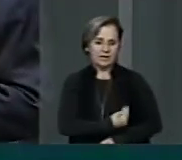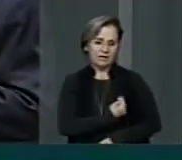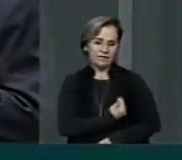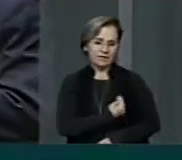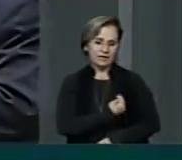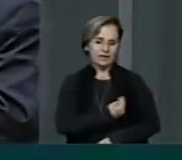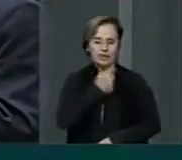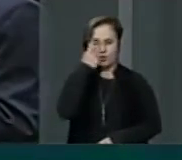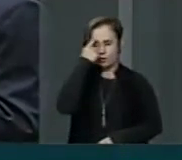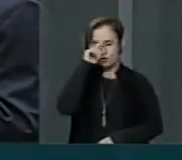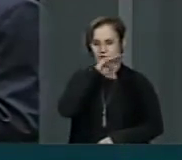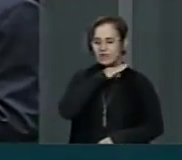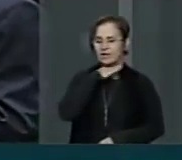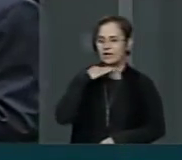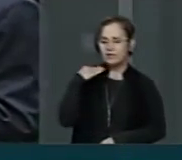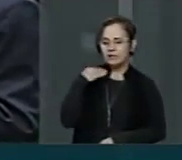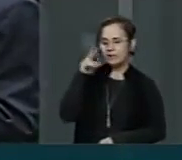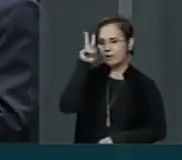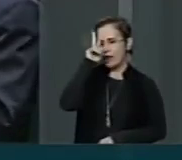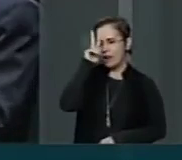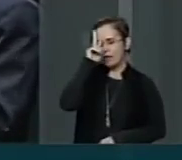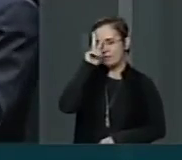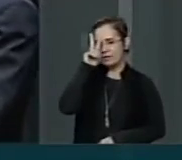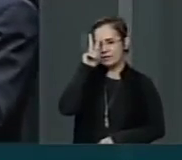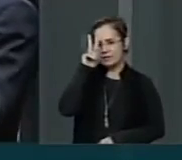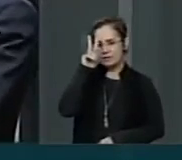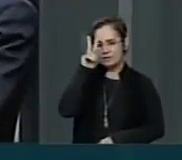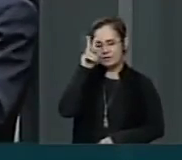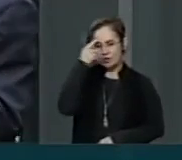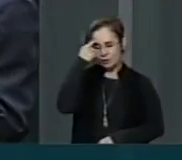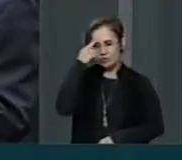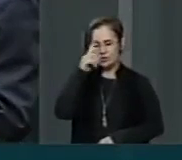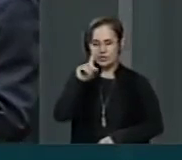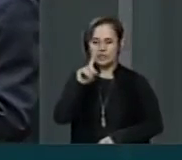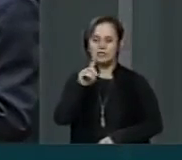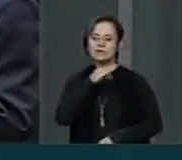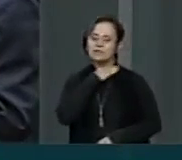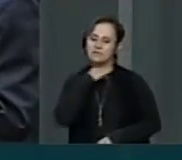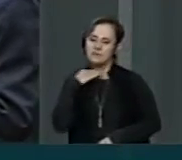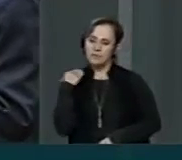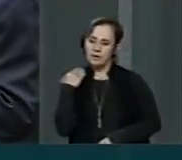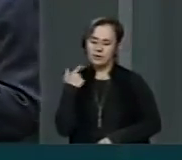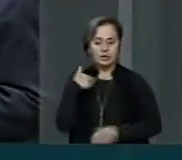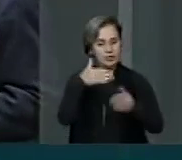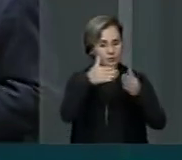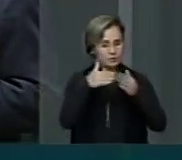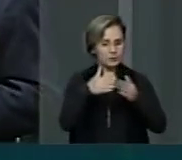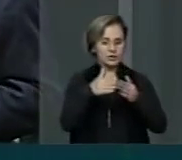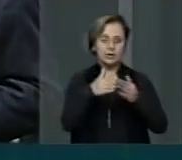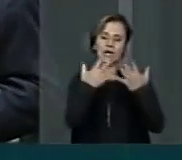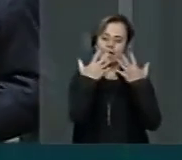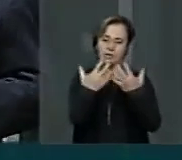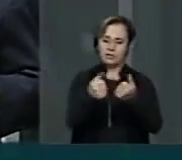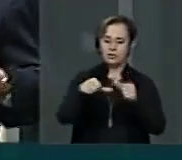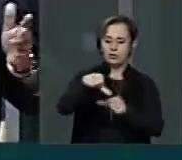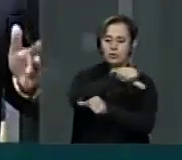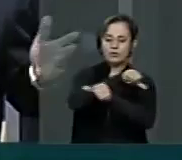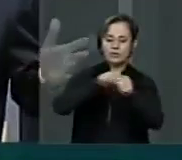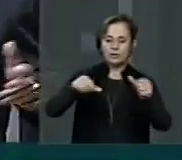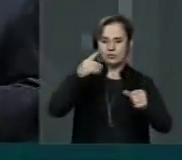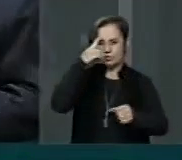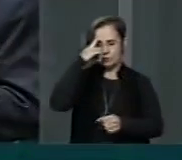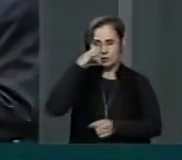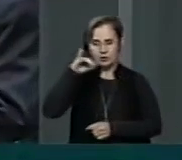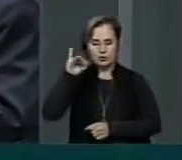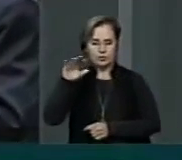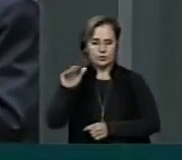lembra normalmente o dia do seu falecimento. E eu transferi esta data com o apoio dos meus colegas da Comissão de Educação